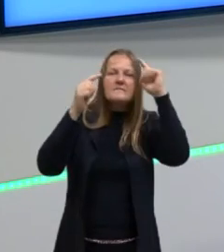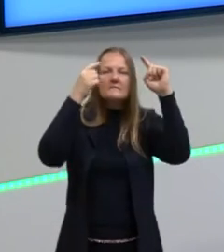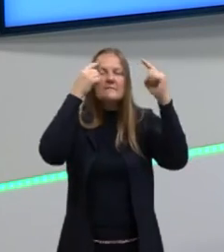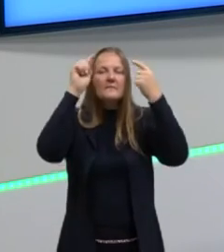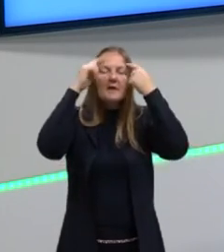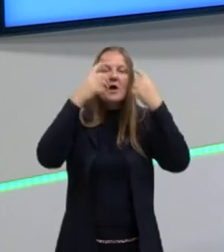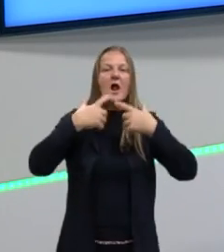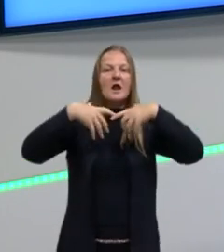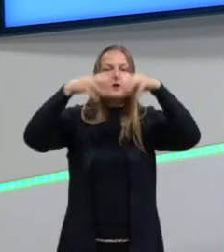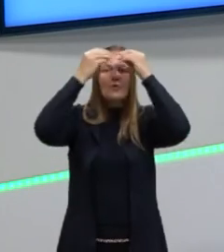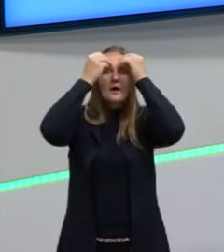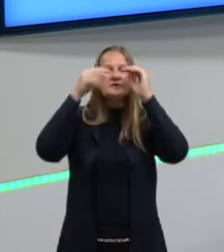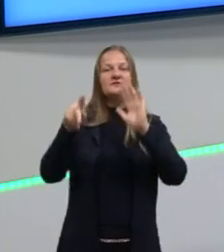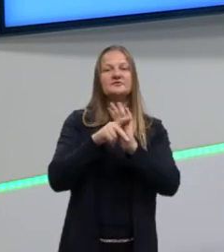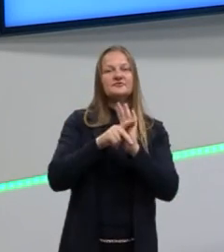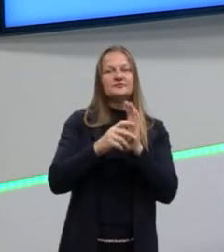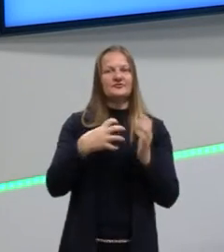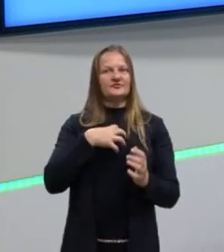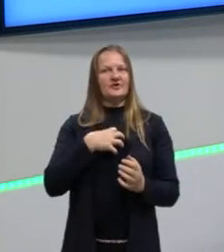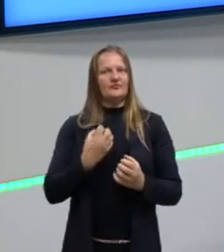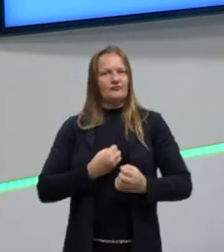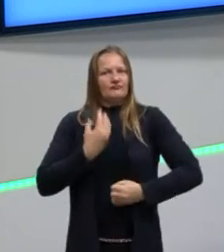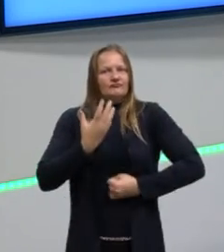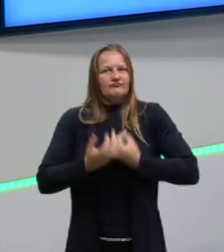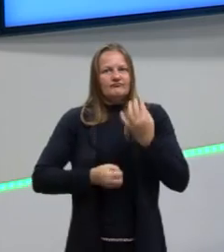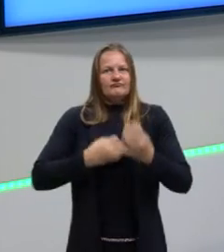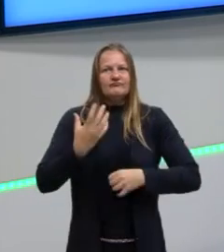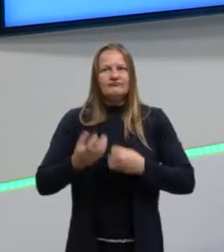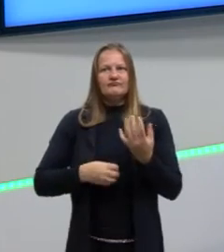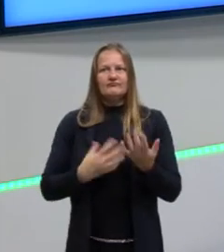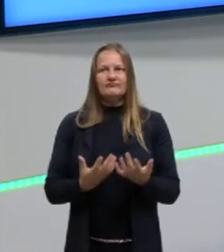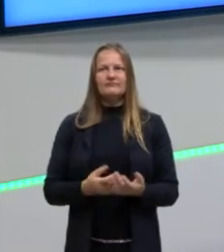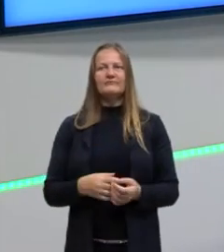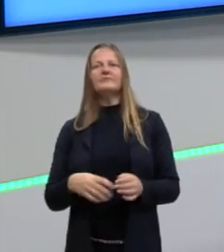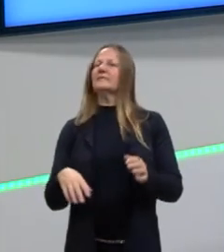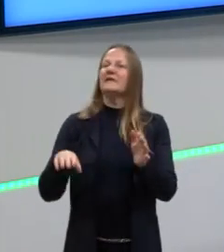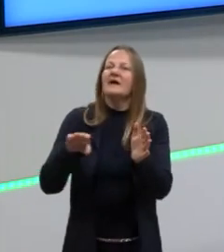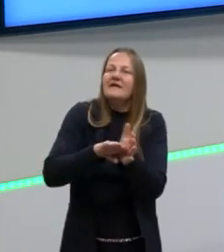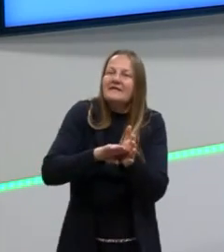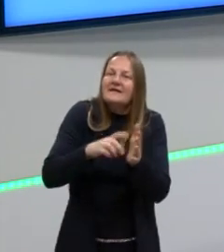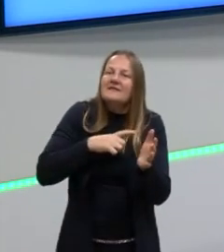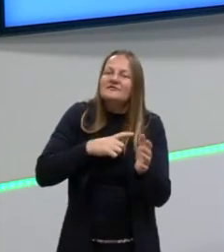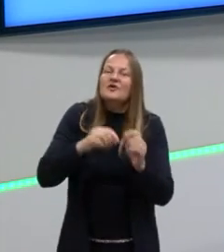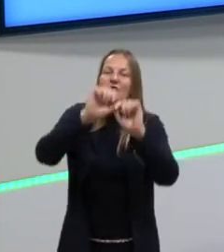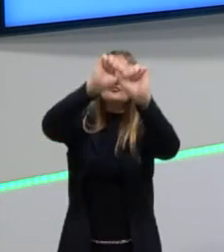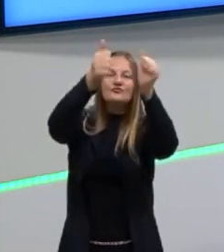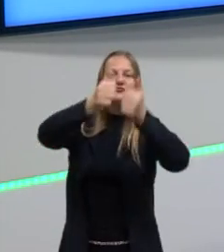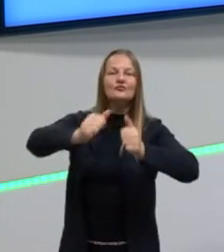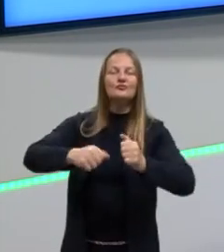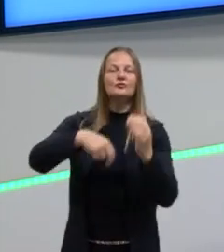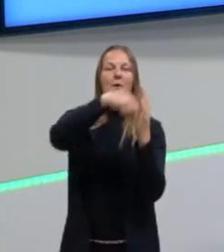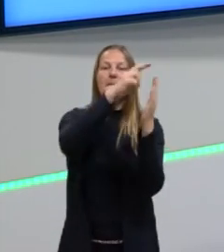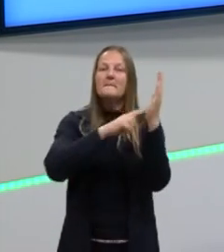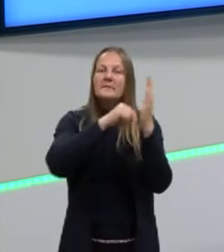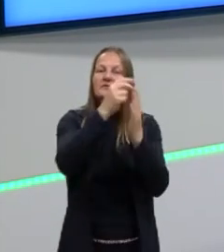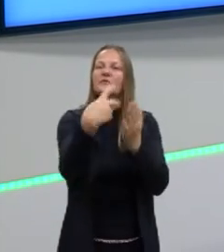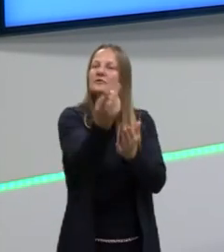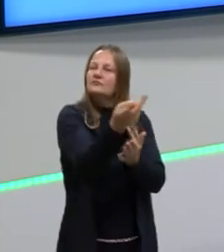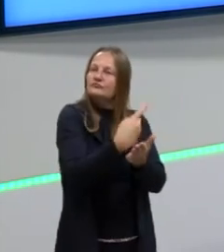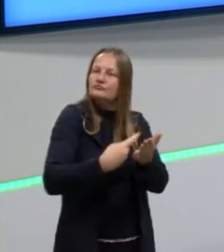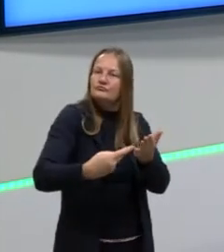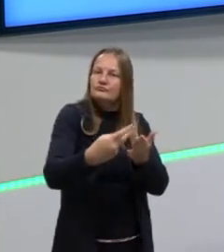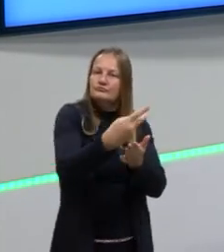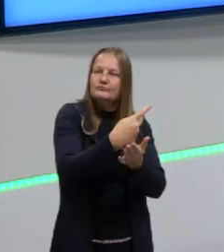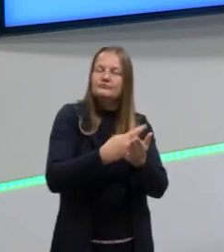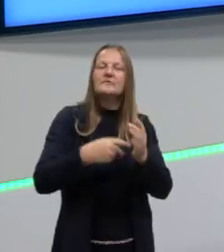linguagens, outras maneiras de se expressar. Nós tínhamos até então a escultura, a pintura, o desenho, já